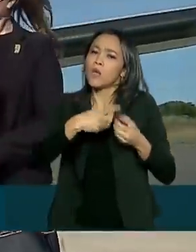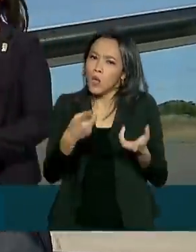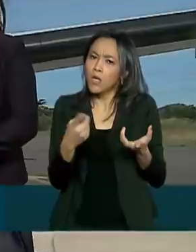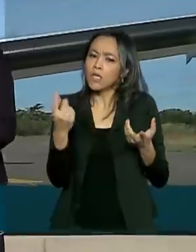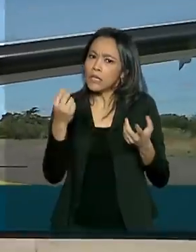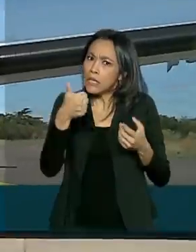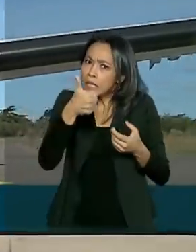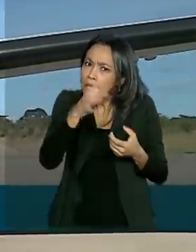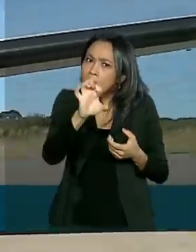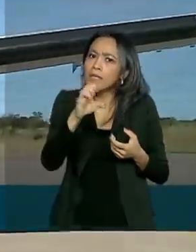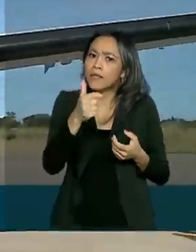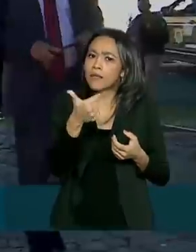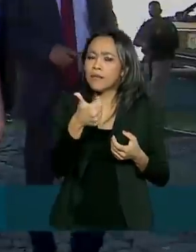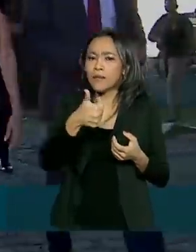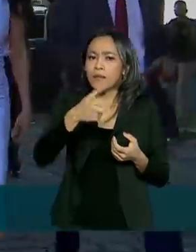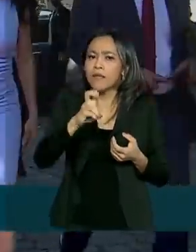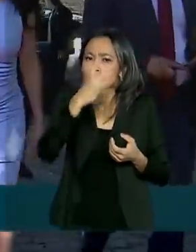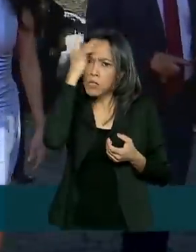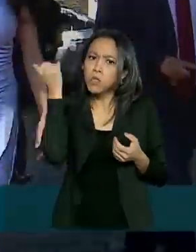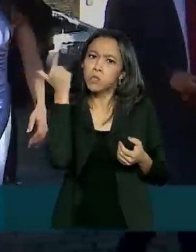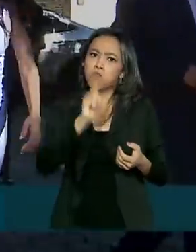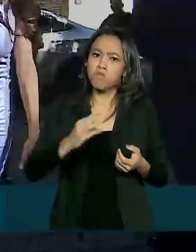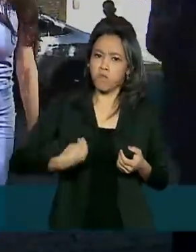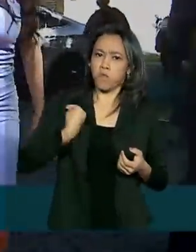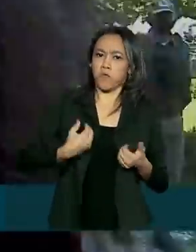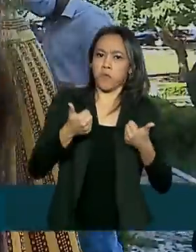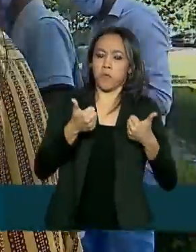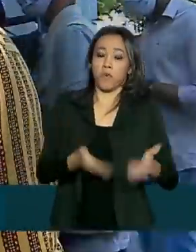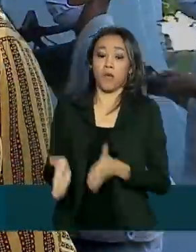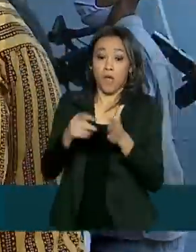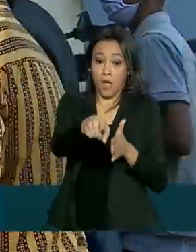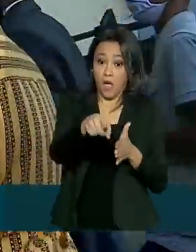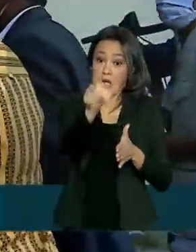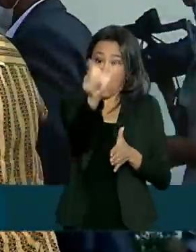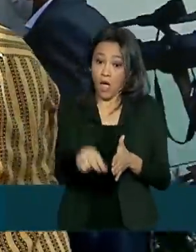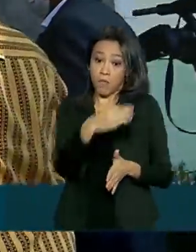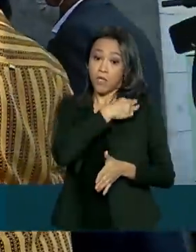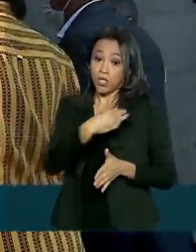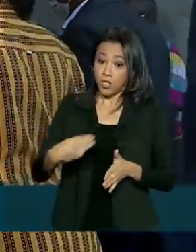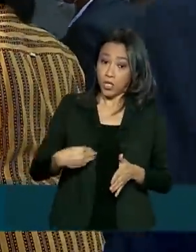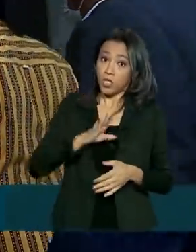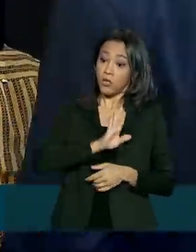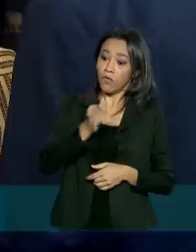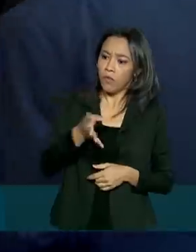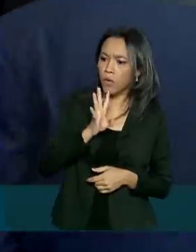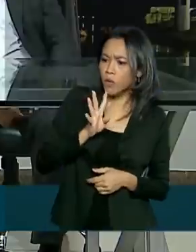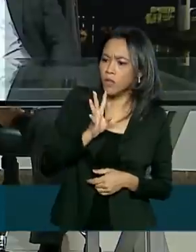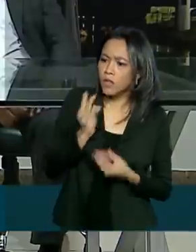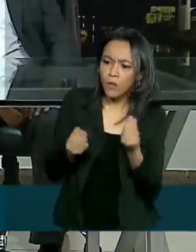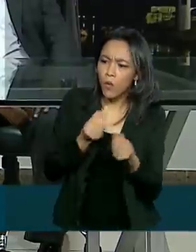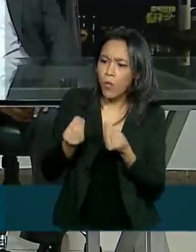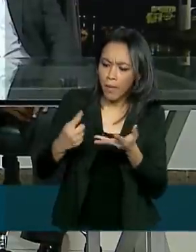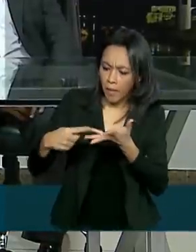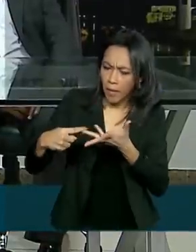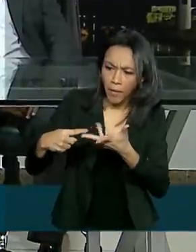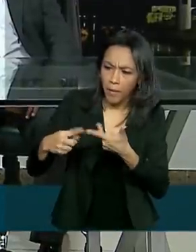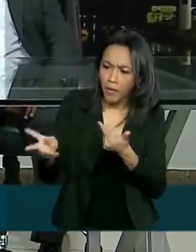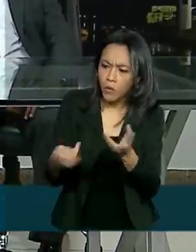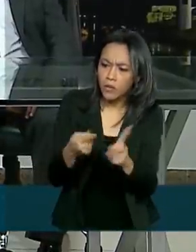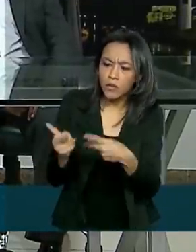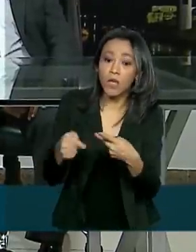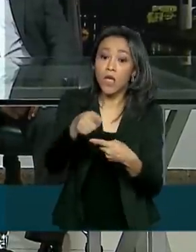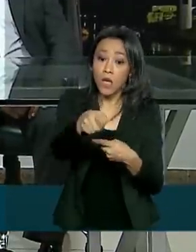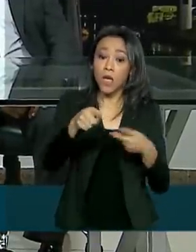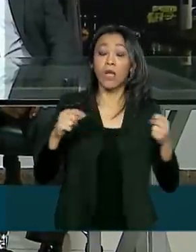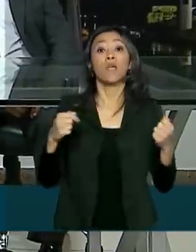ministra da Mulher, da Família e dos Direitos Humanos foi até o município para saber mais sobre esse protocolo. Damaris Alves se